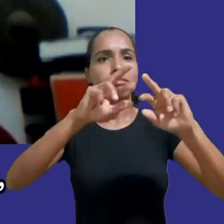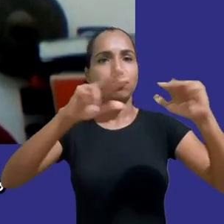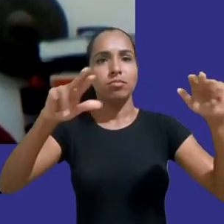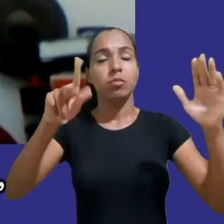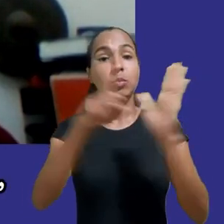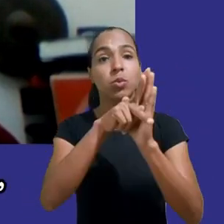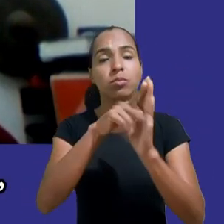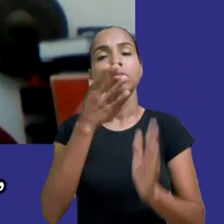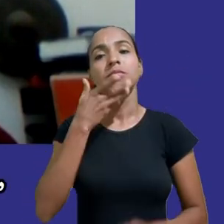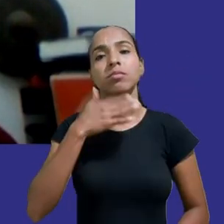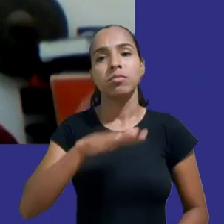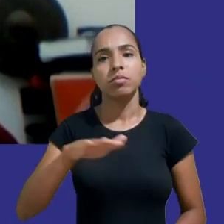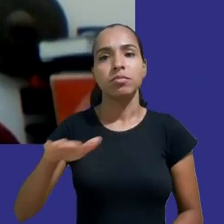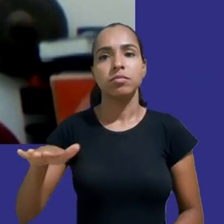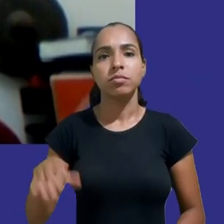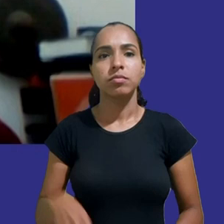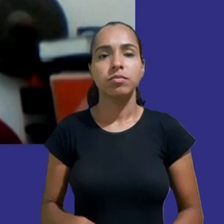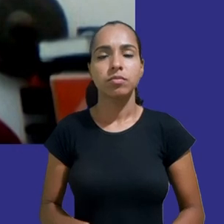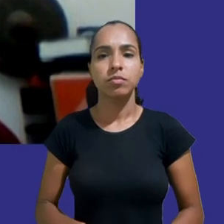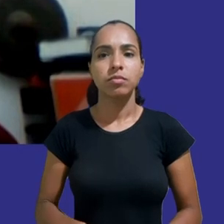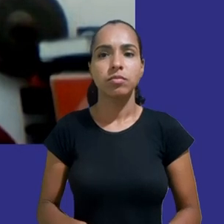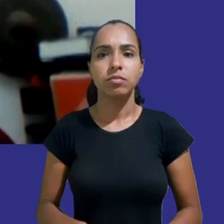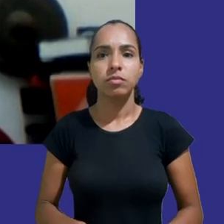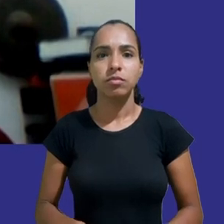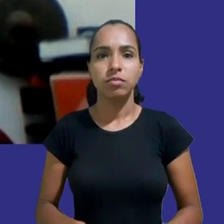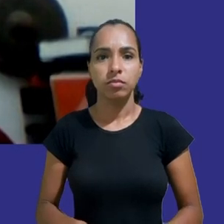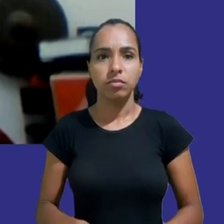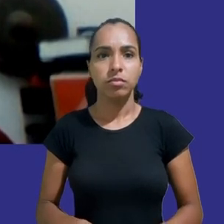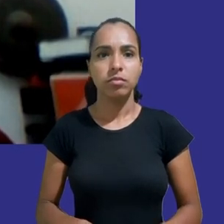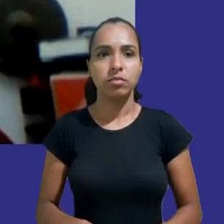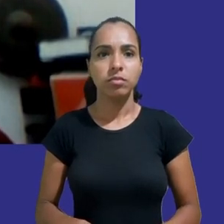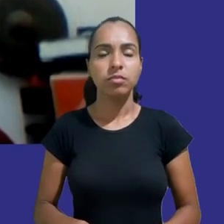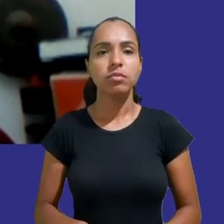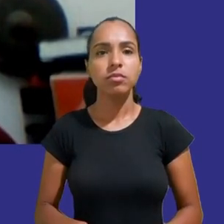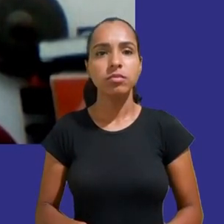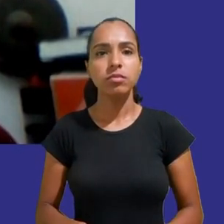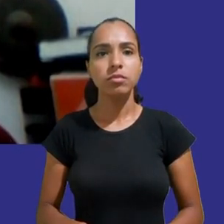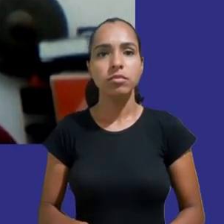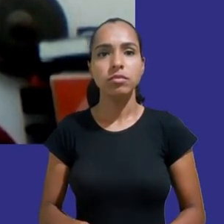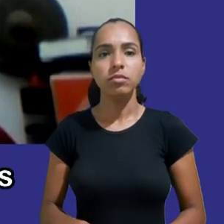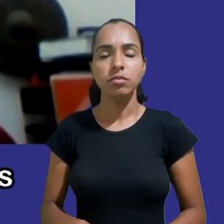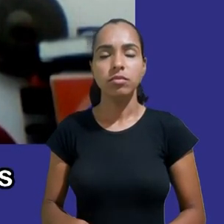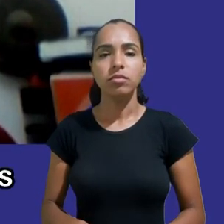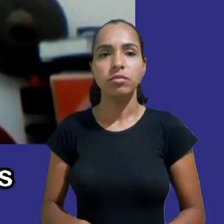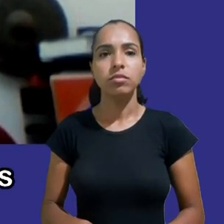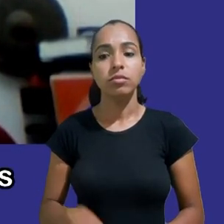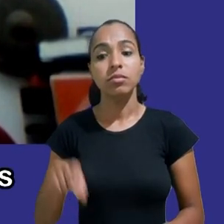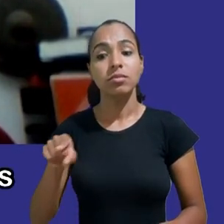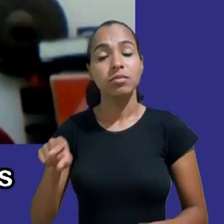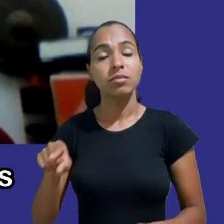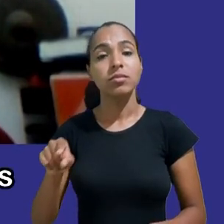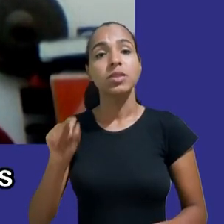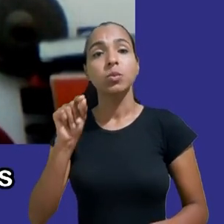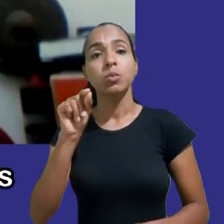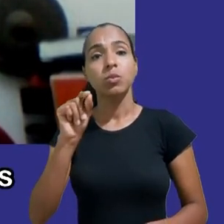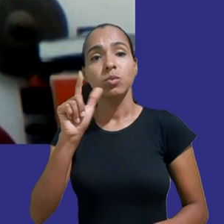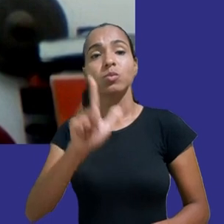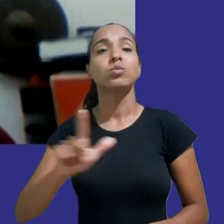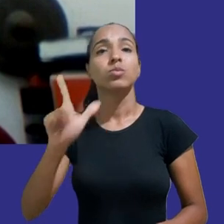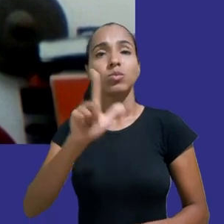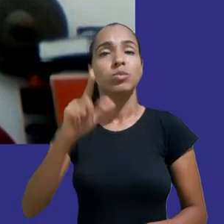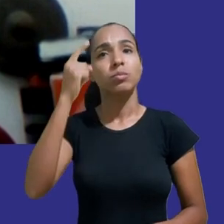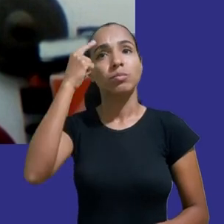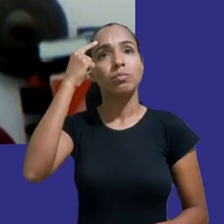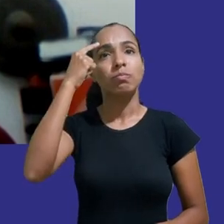se apoiam na monetização isso os leva a aderirem a uma lógica perversa plataformas extremamente